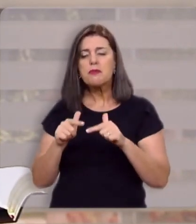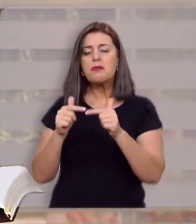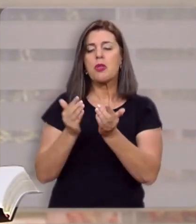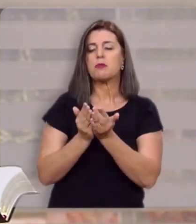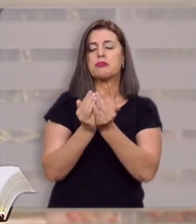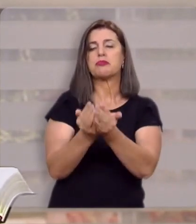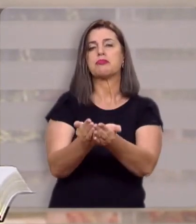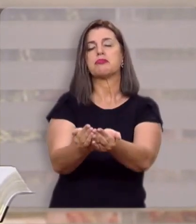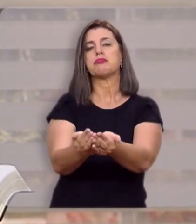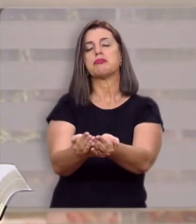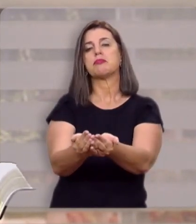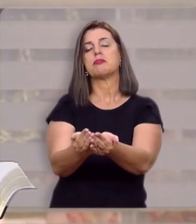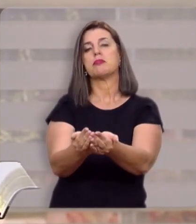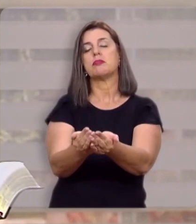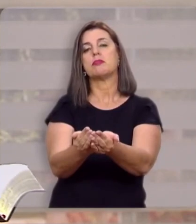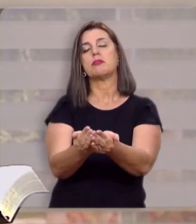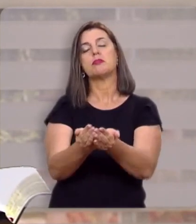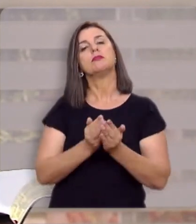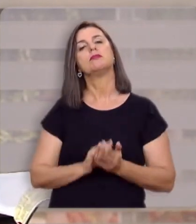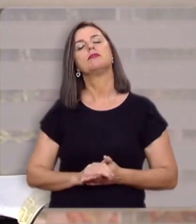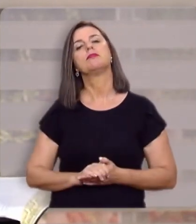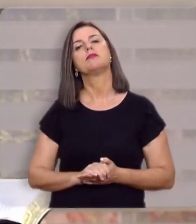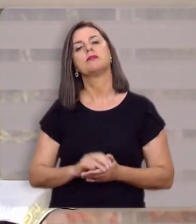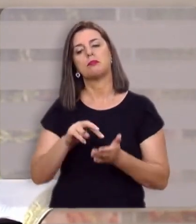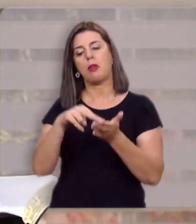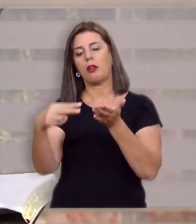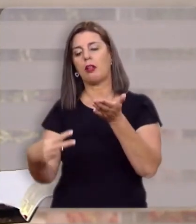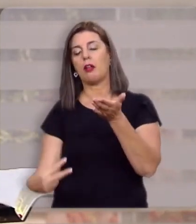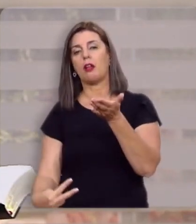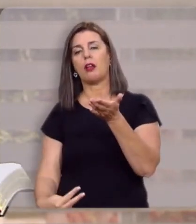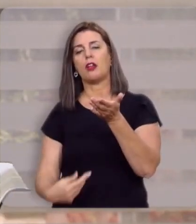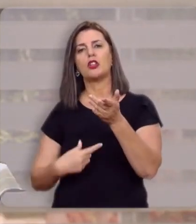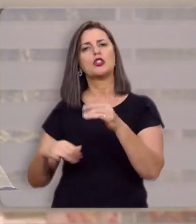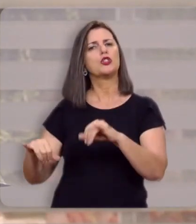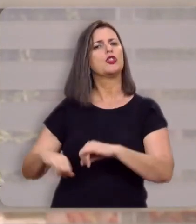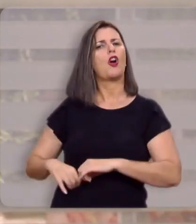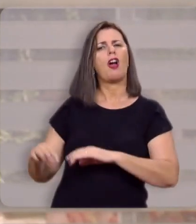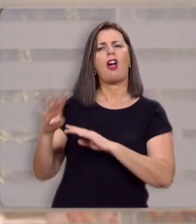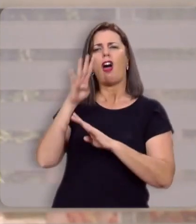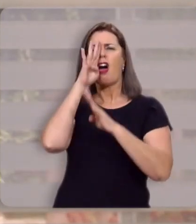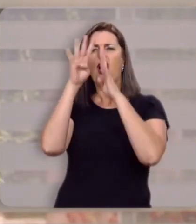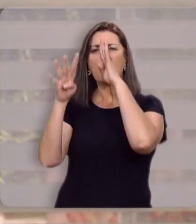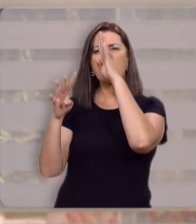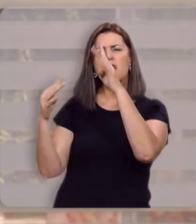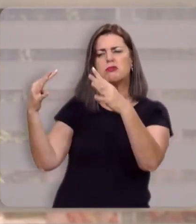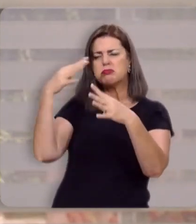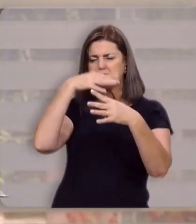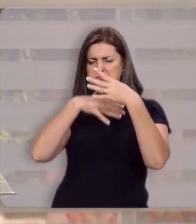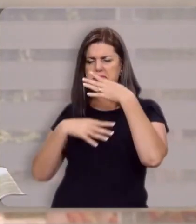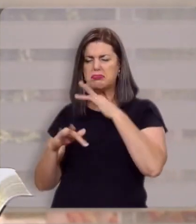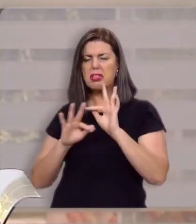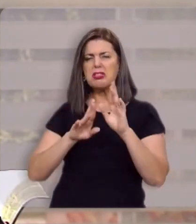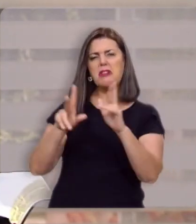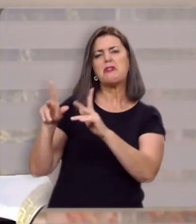naufrágios, ele sofreu toda sorte de acusações levianas,